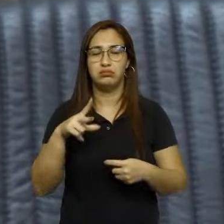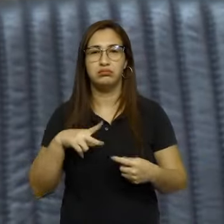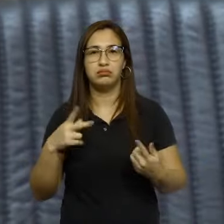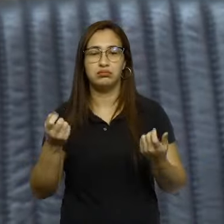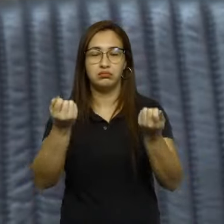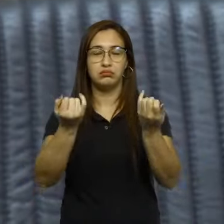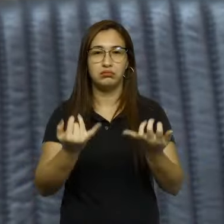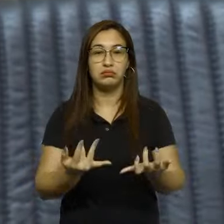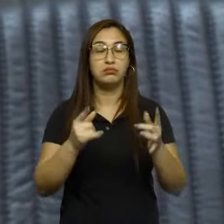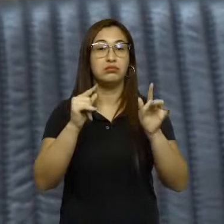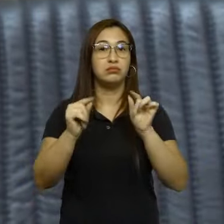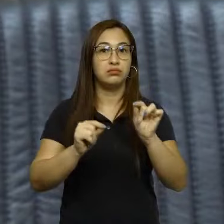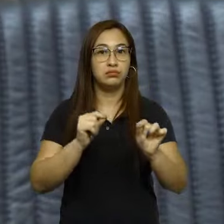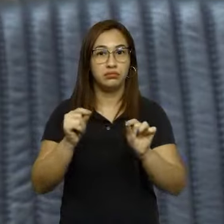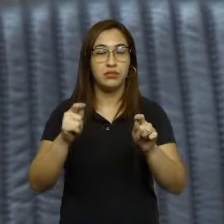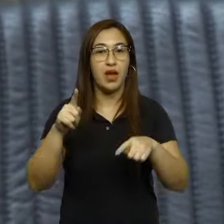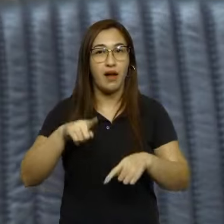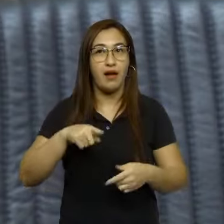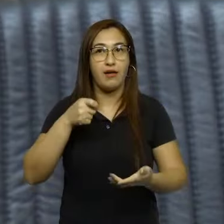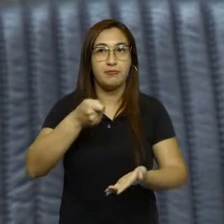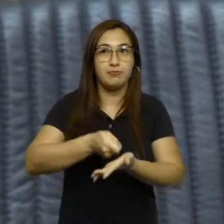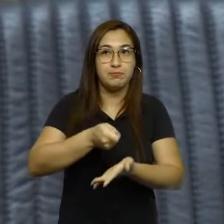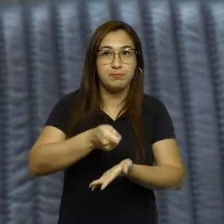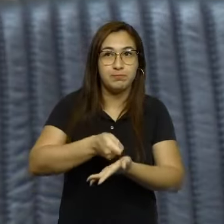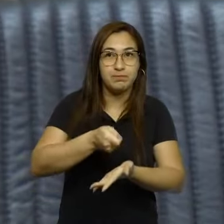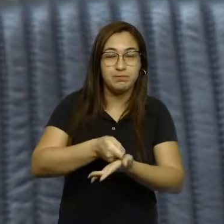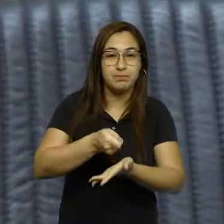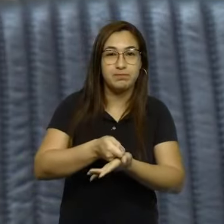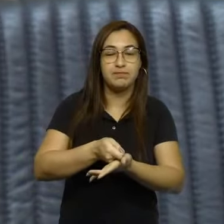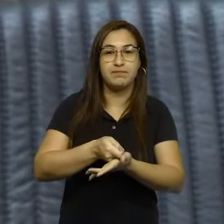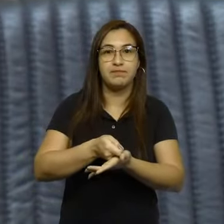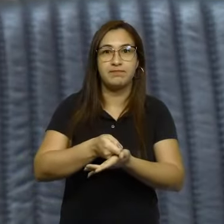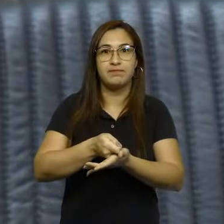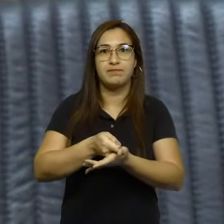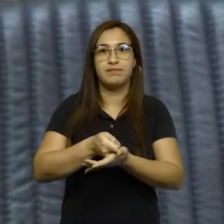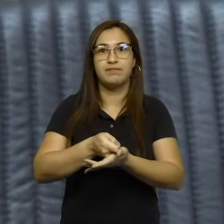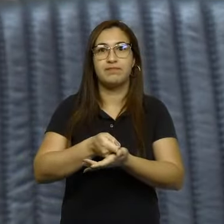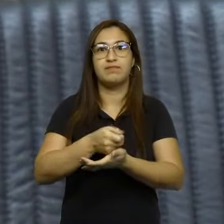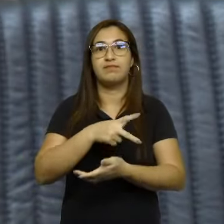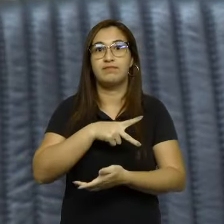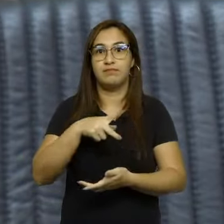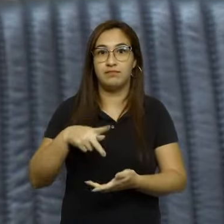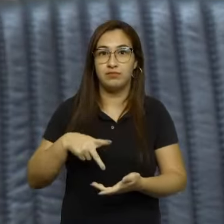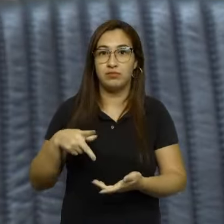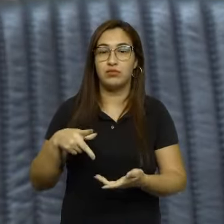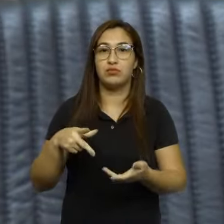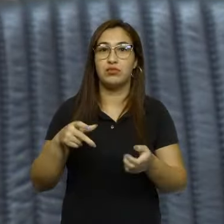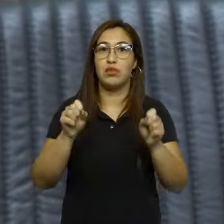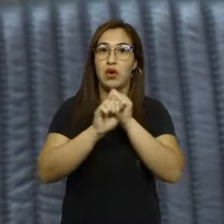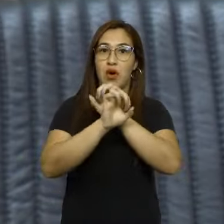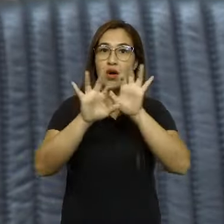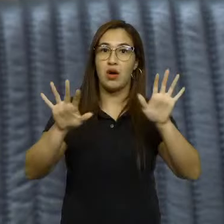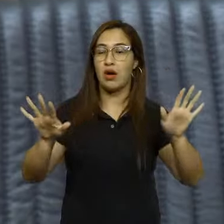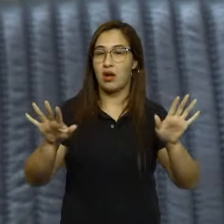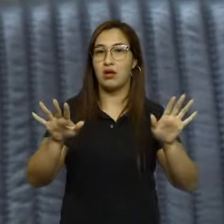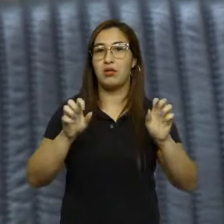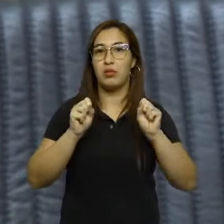é dever da administração pública a total transparência no acesso a documentos públicos. E, nesse sentido,